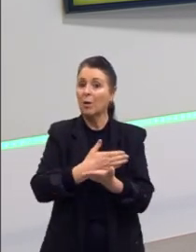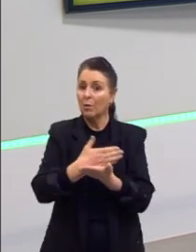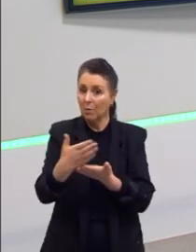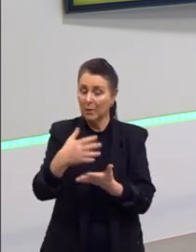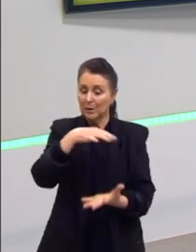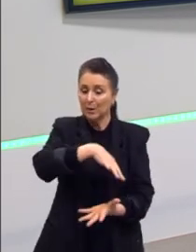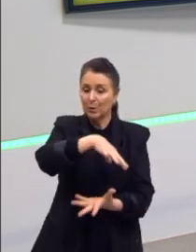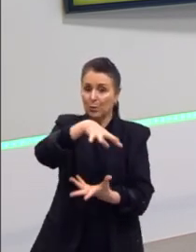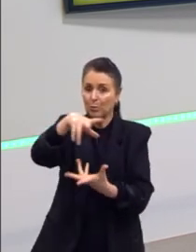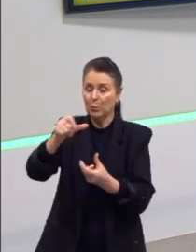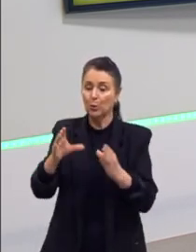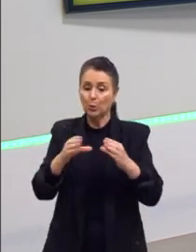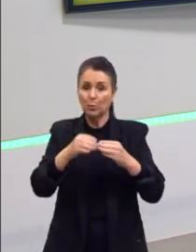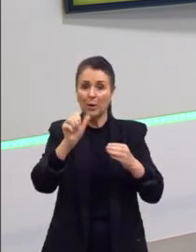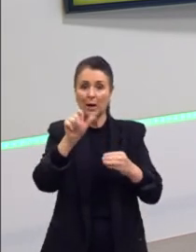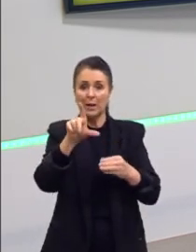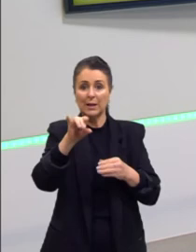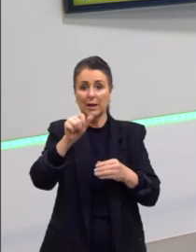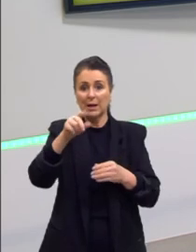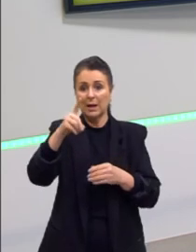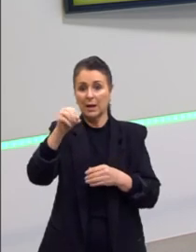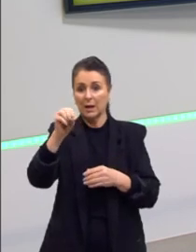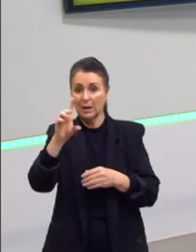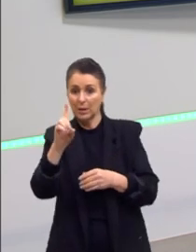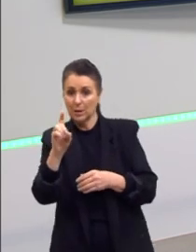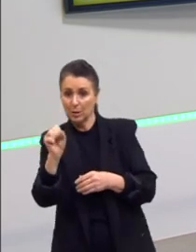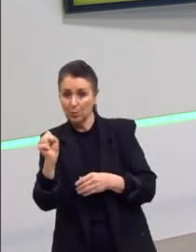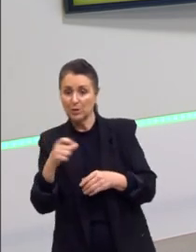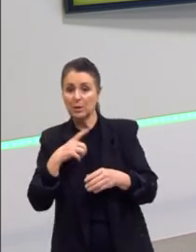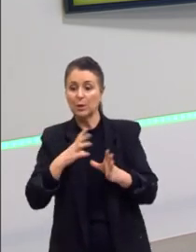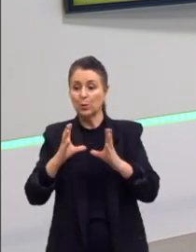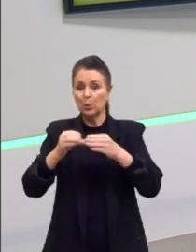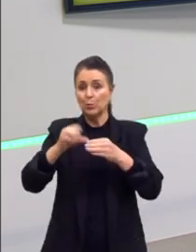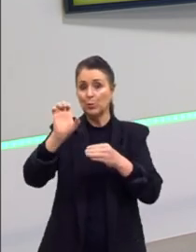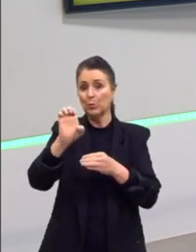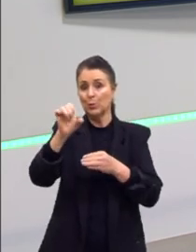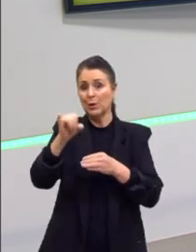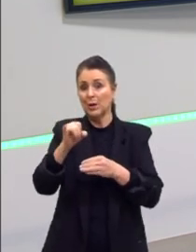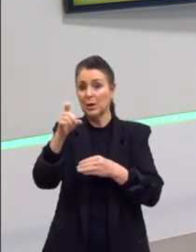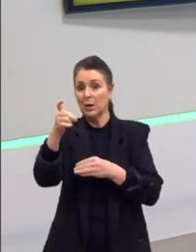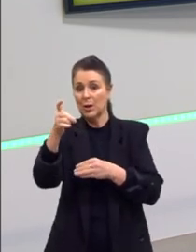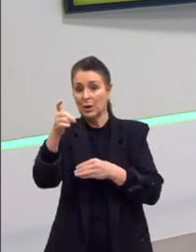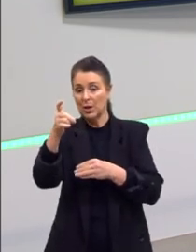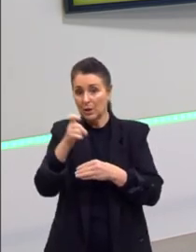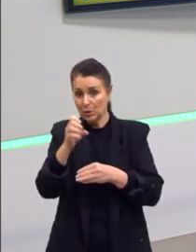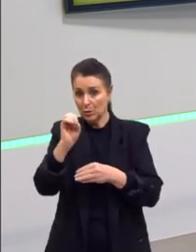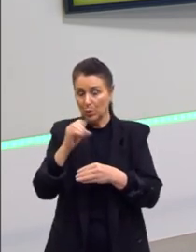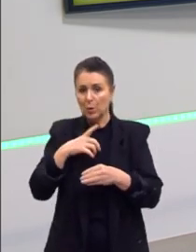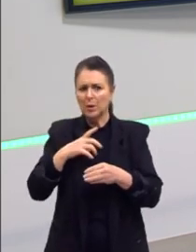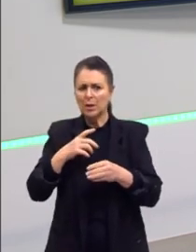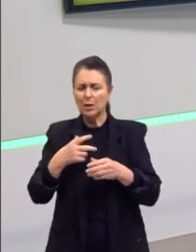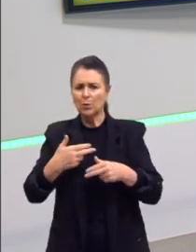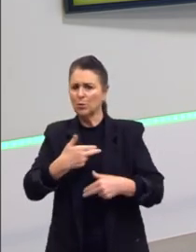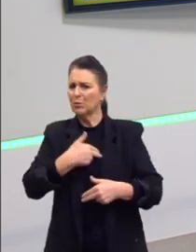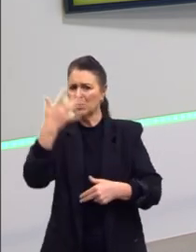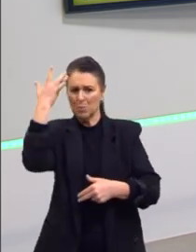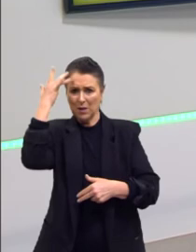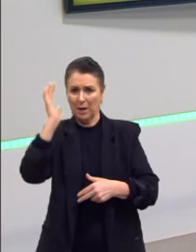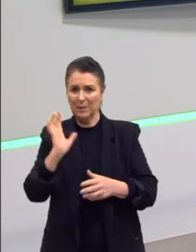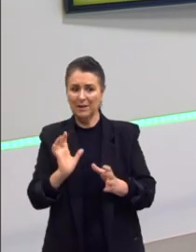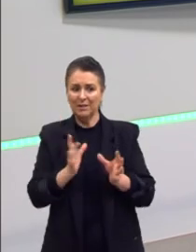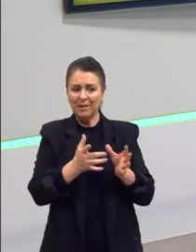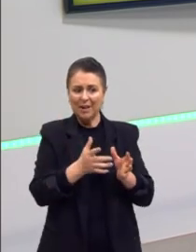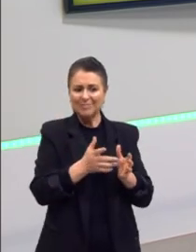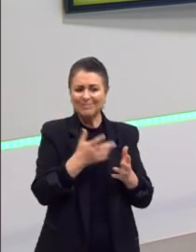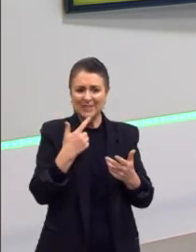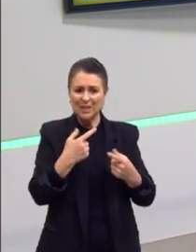os aliados contra os países do eixo. E o Getúlio Vargas fica fazendo um jogo duplo, de ter aliança com ambos os lados, até que